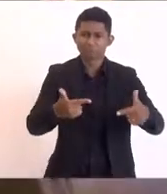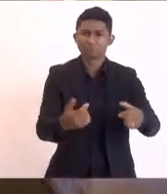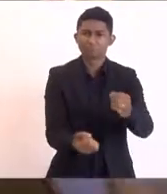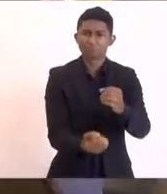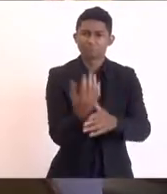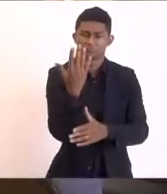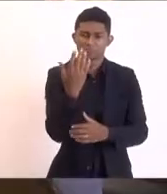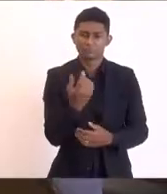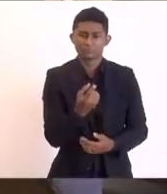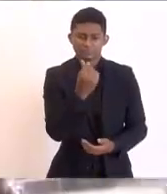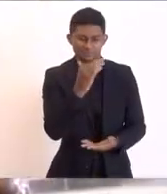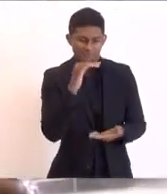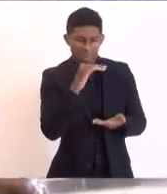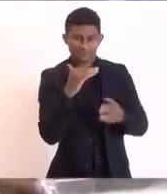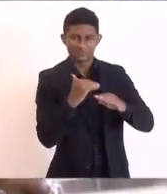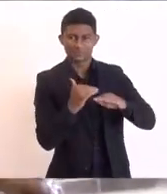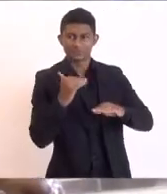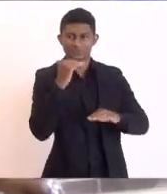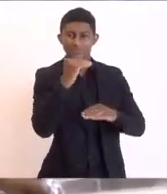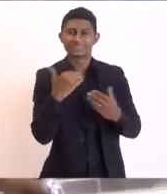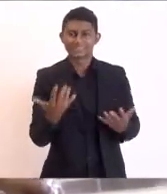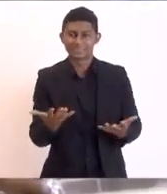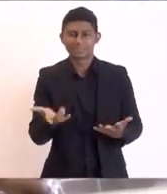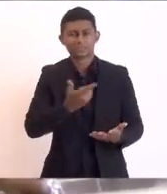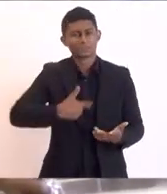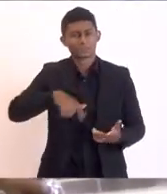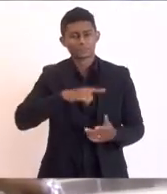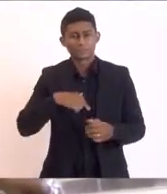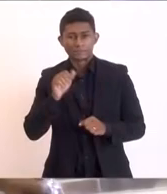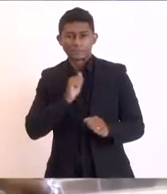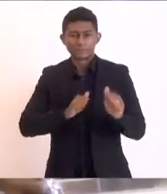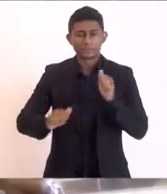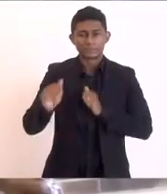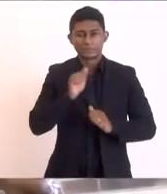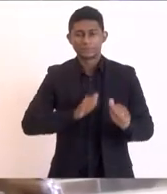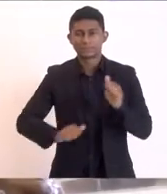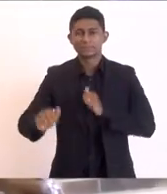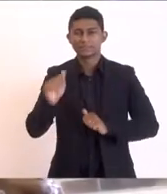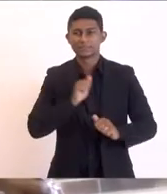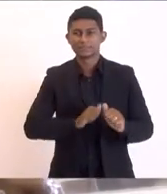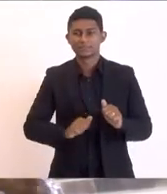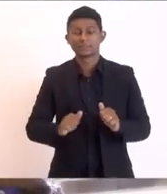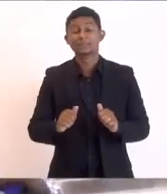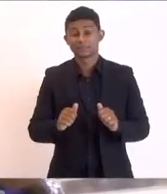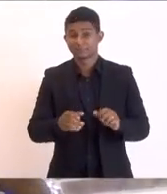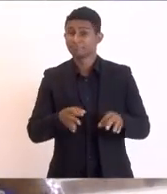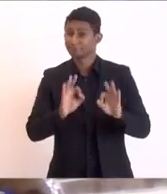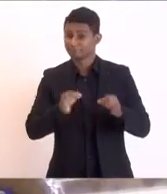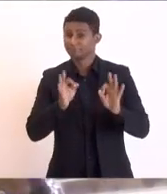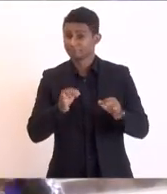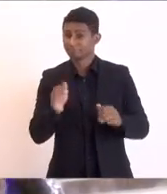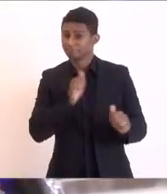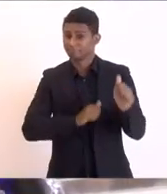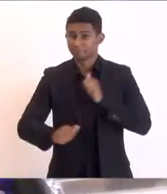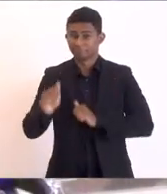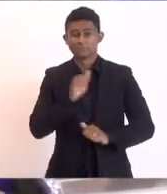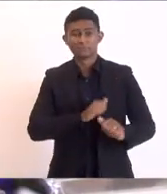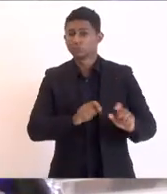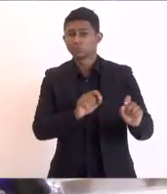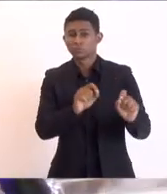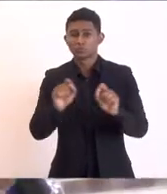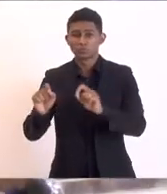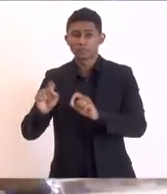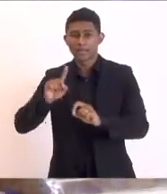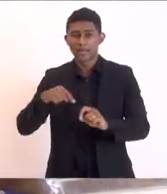desse fundo e vamos estar na expectativa e vamos ficar na expectativa da implantação